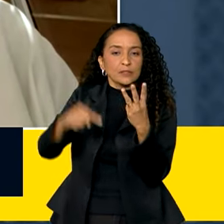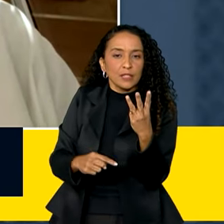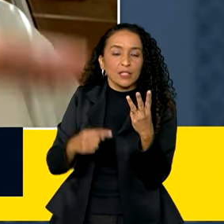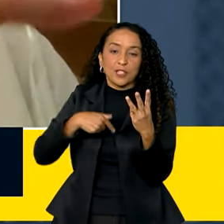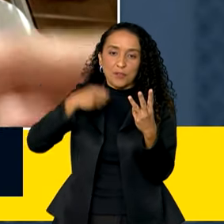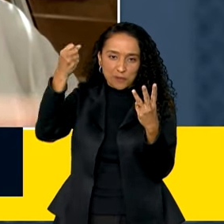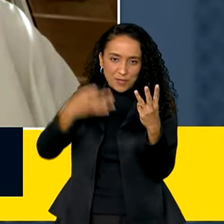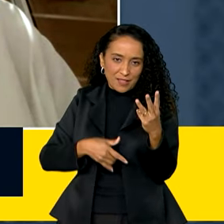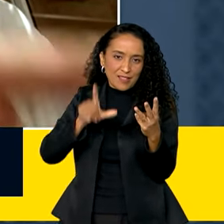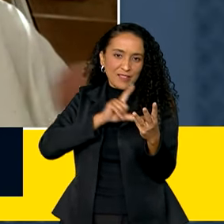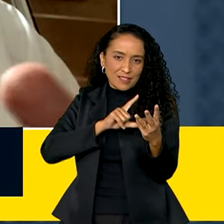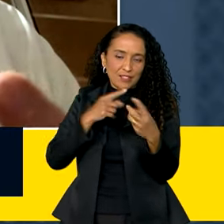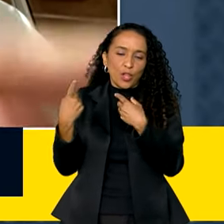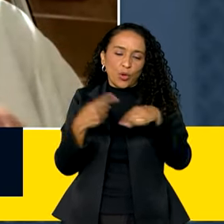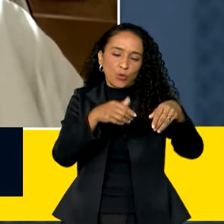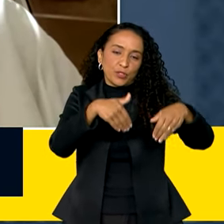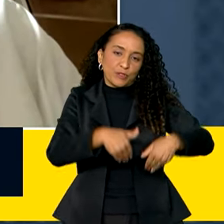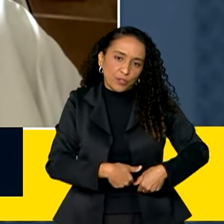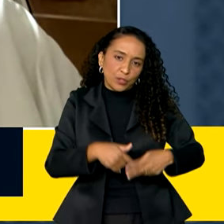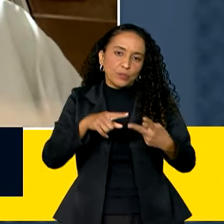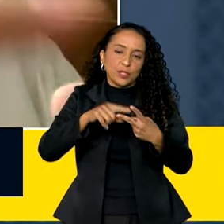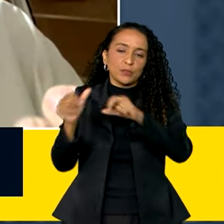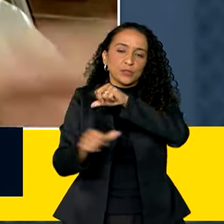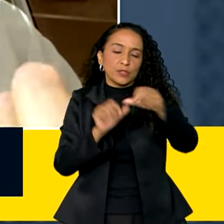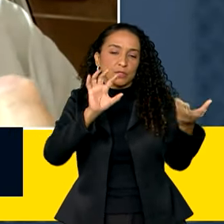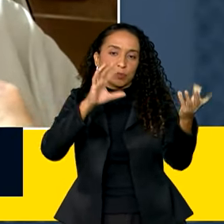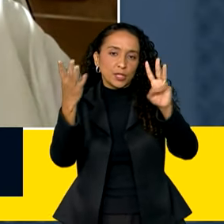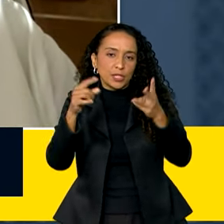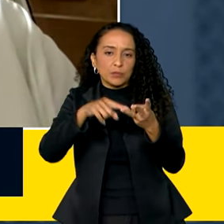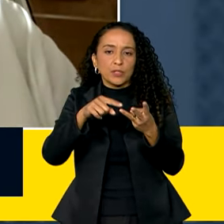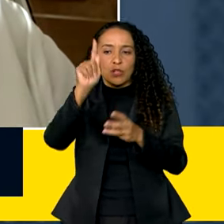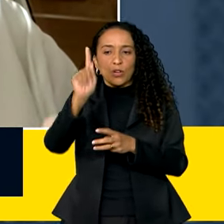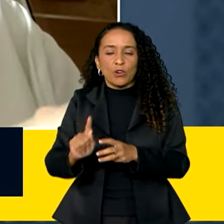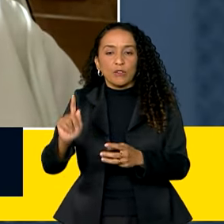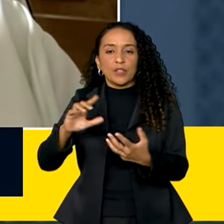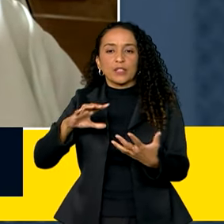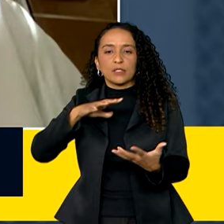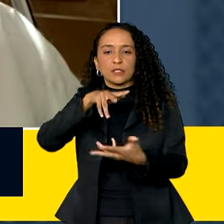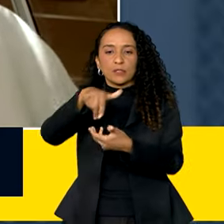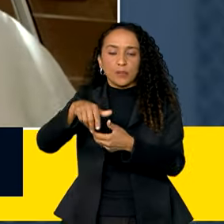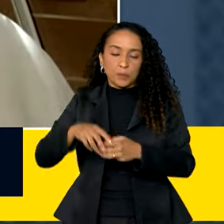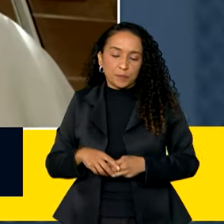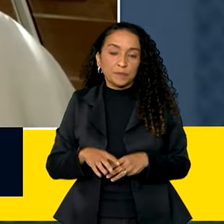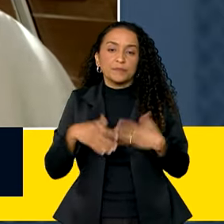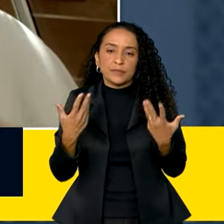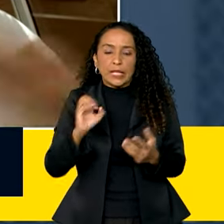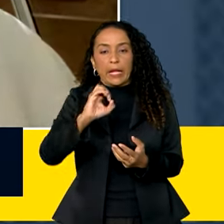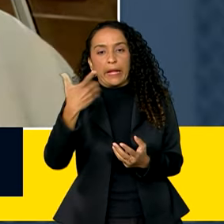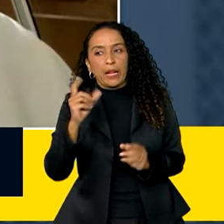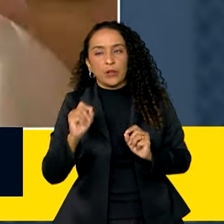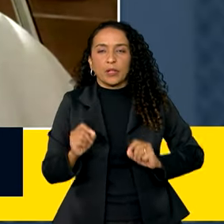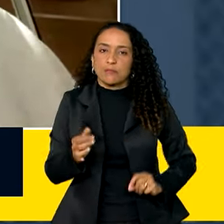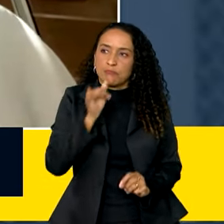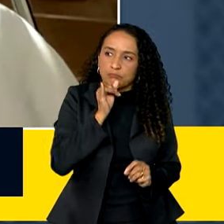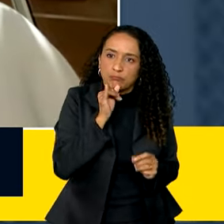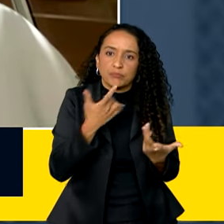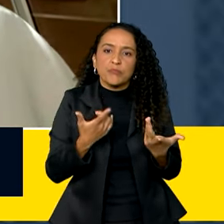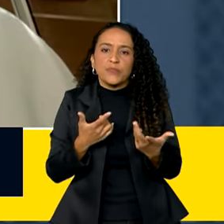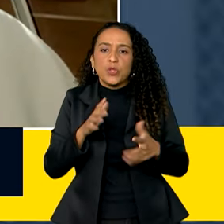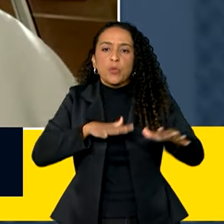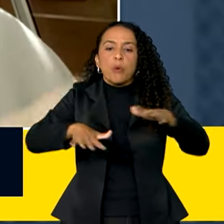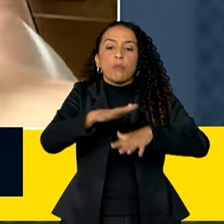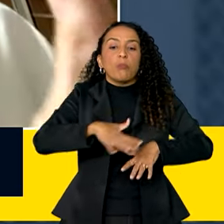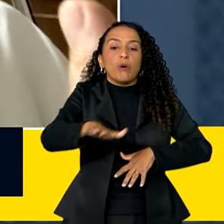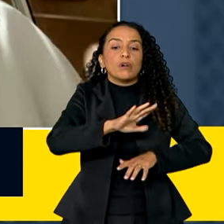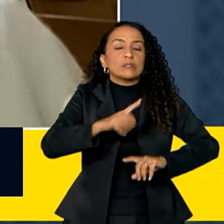temas que eu falei aqui. Combate à fome, mudanças climáticas e governança global. É óbvio que, por exemplo, o mundo